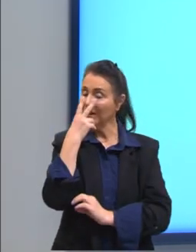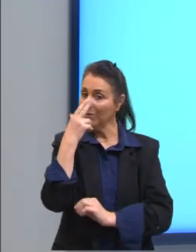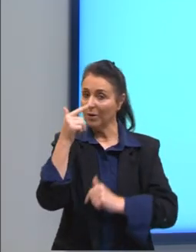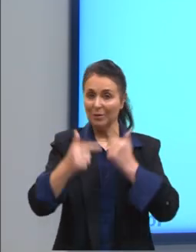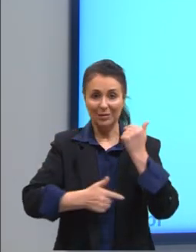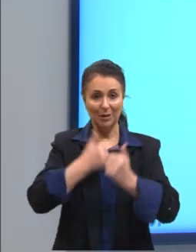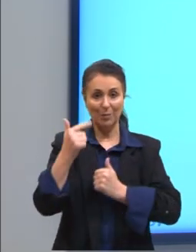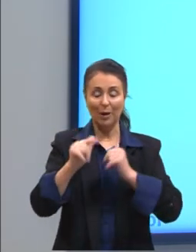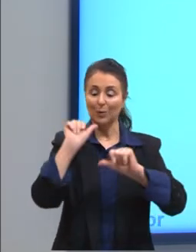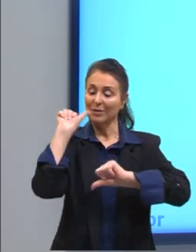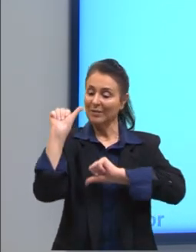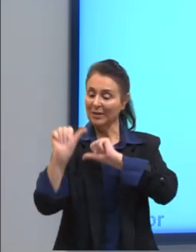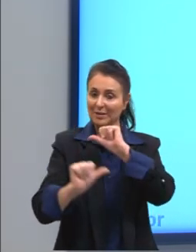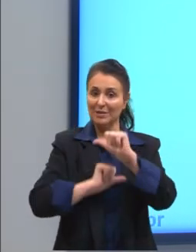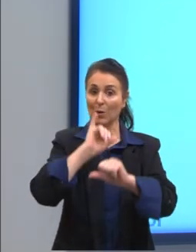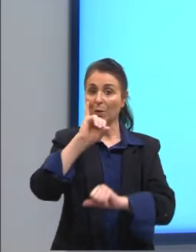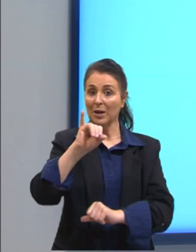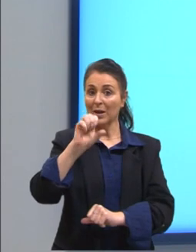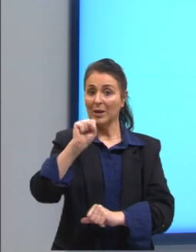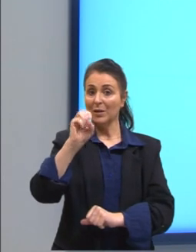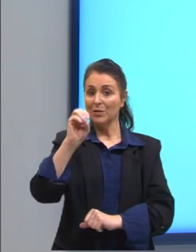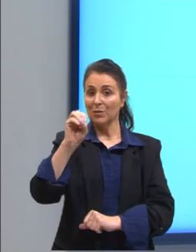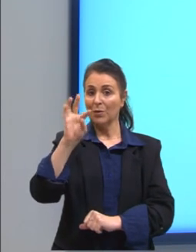Na transformação isotérmica.